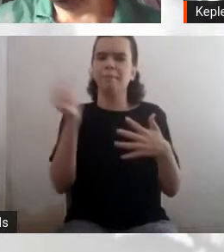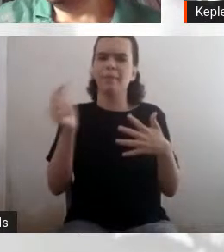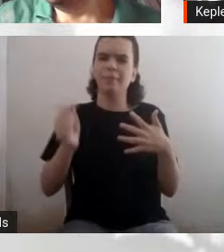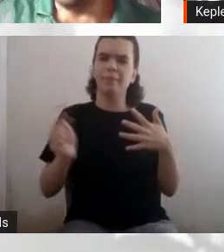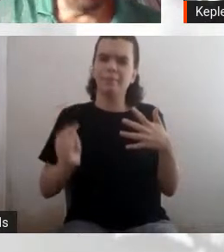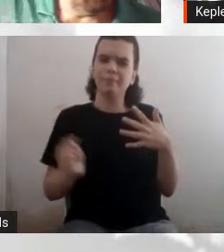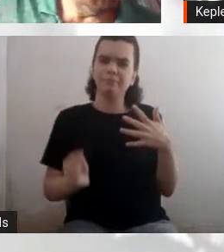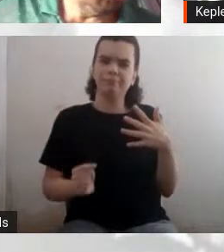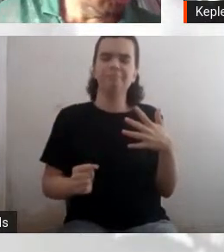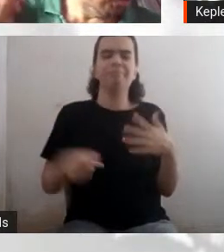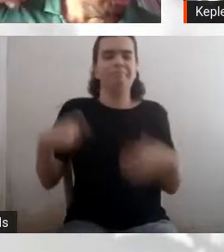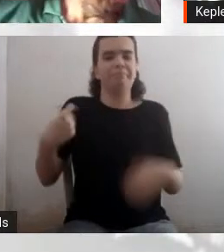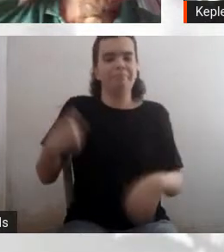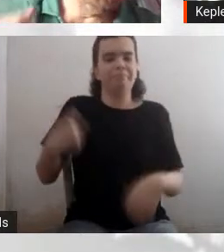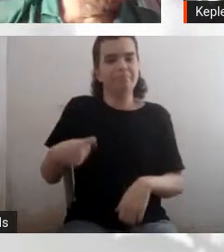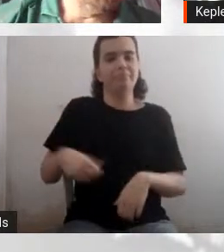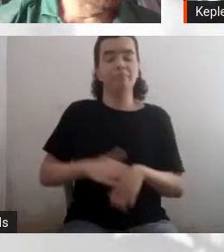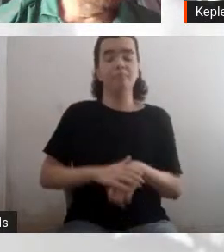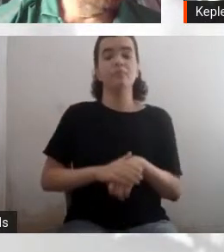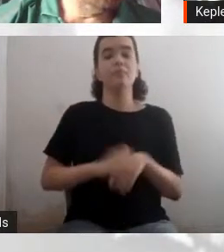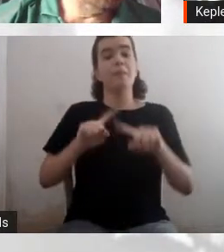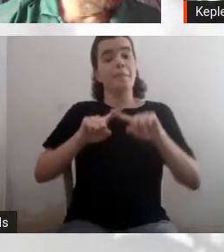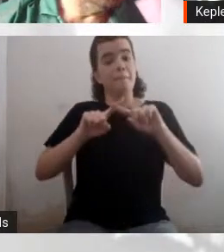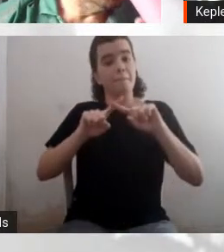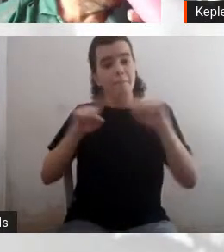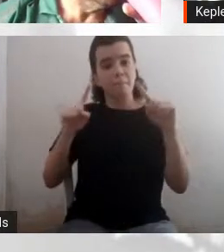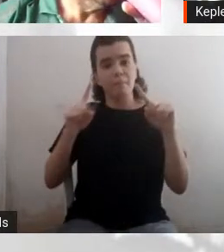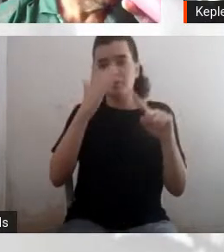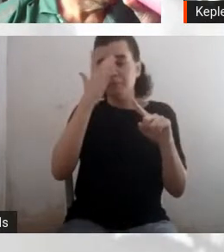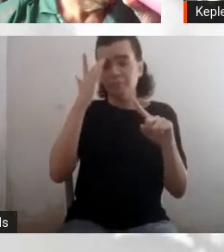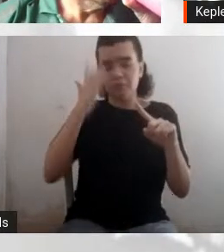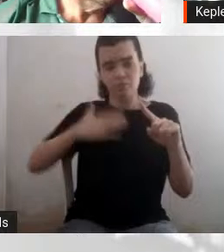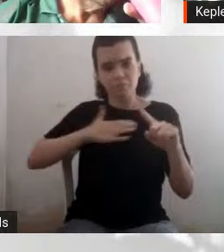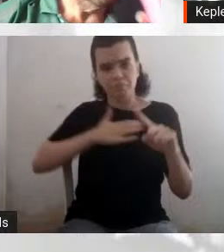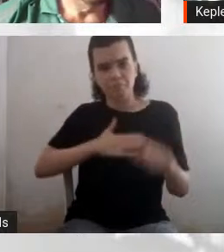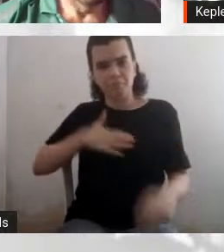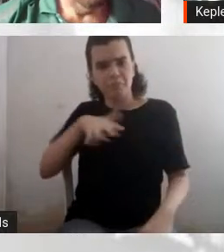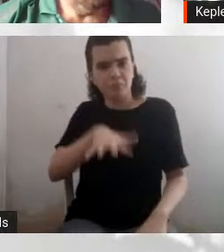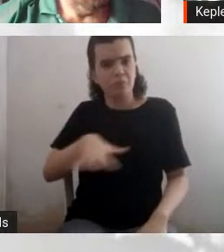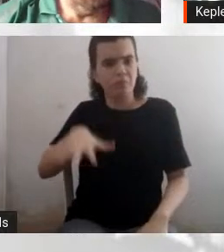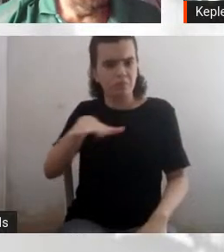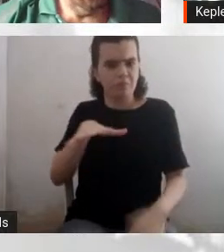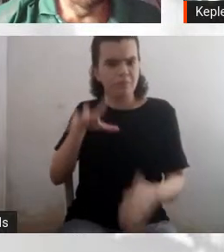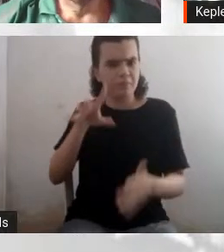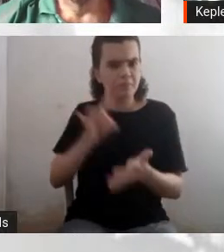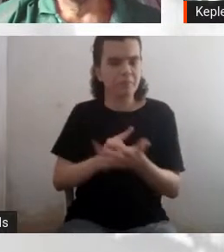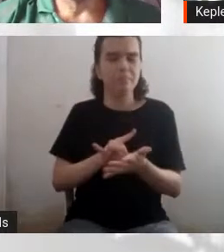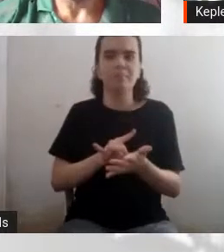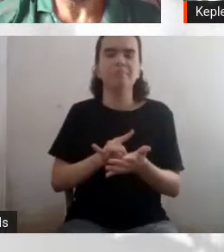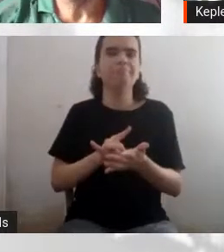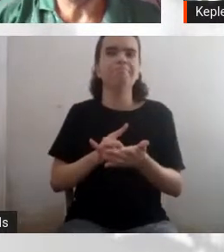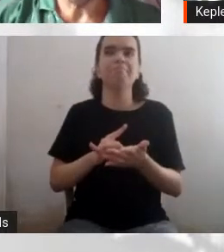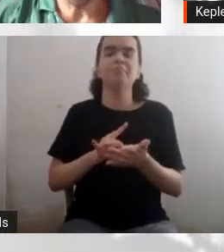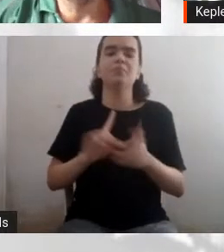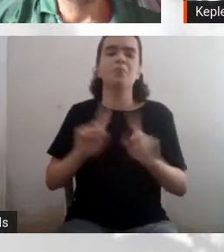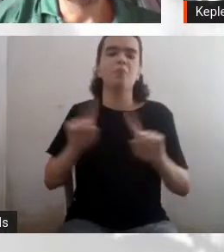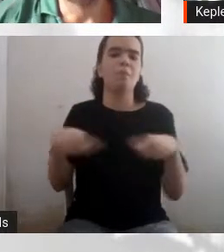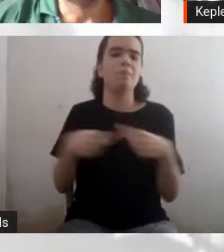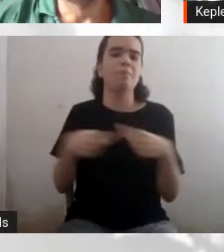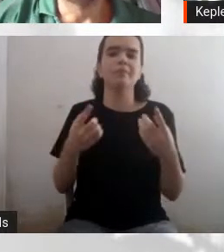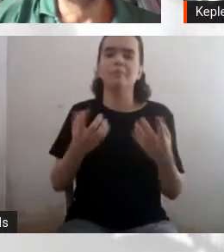Mas, se você gosta, é a coisa mais fascinante que tem. Por quê? Porque é muito abrangente, porque